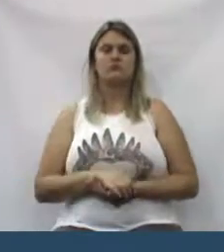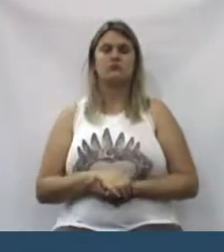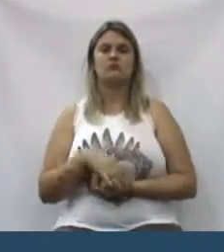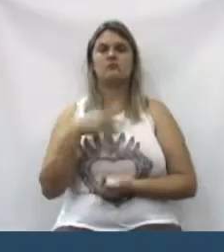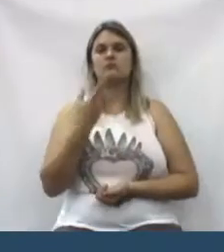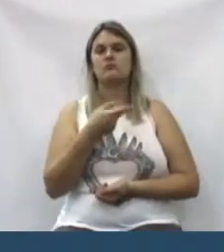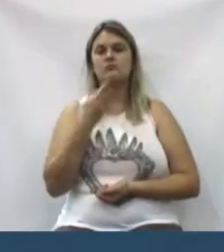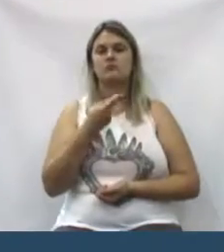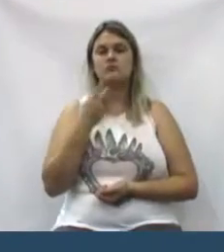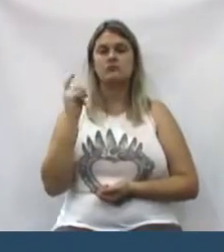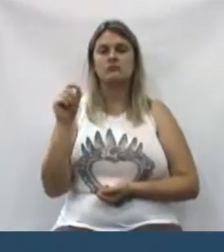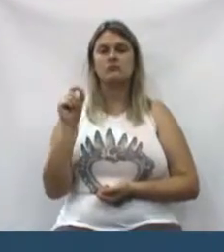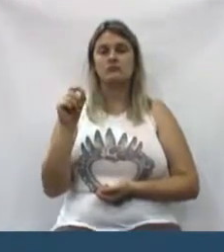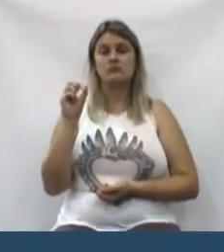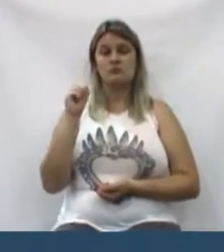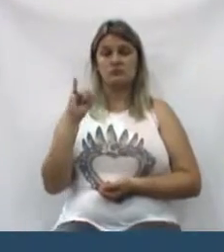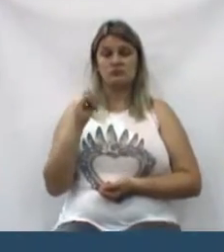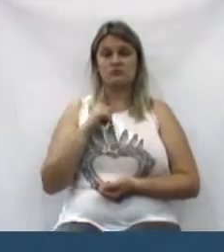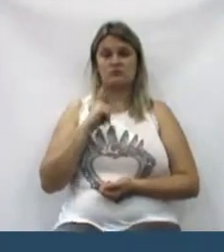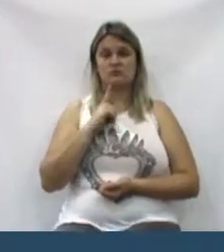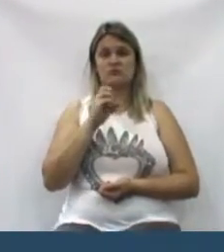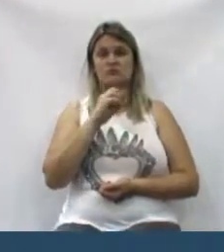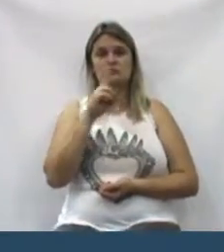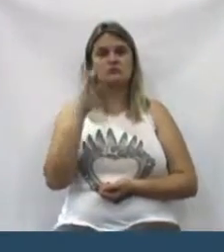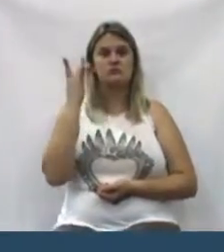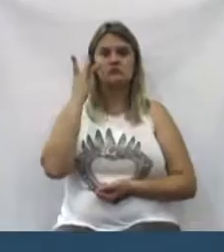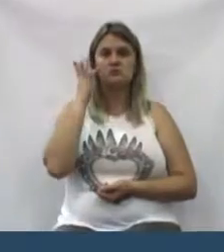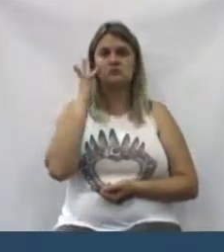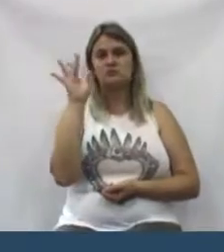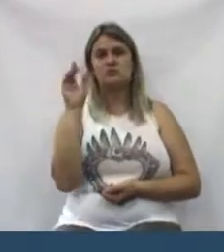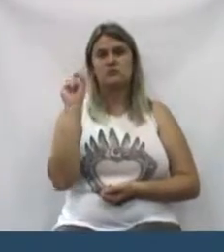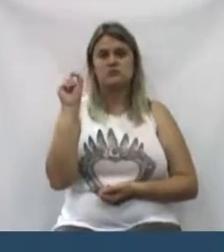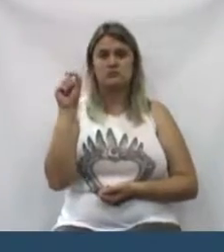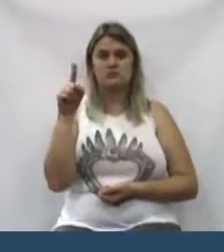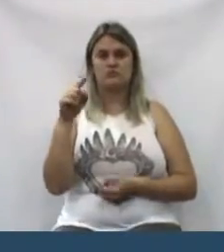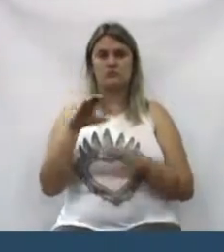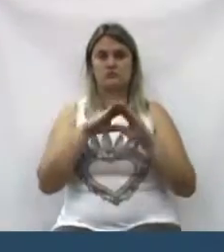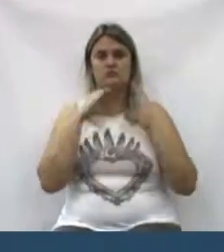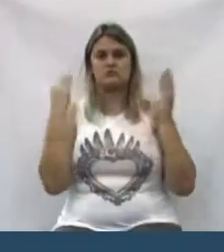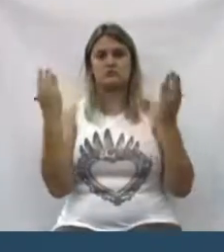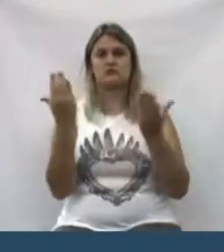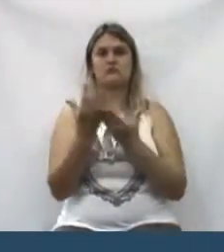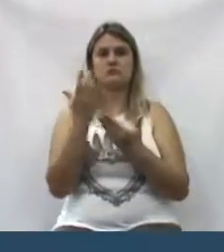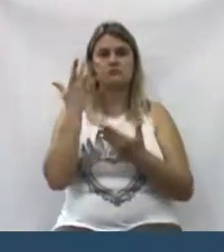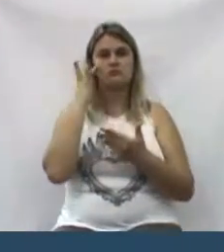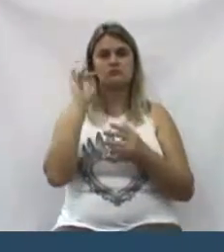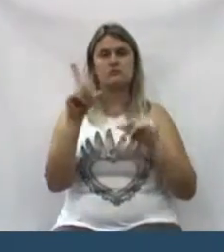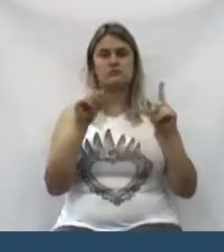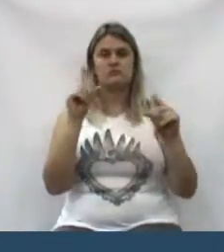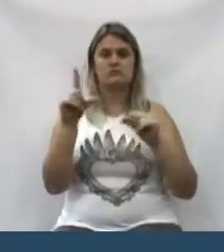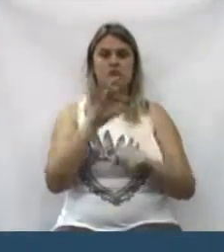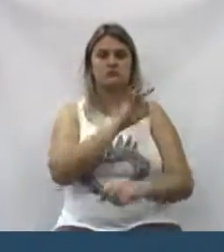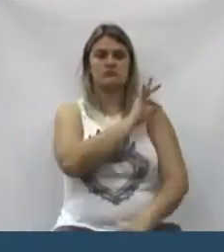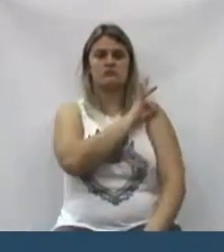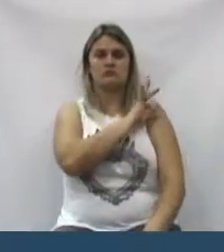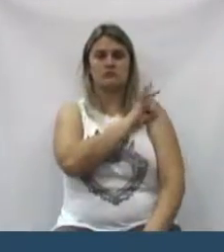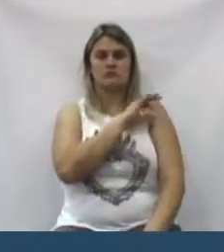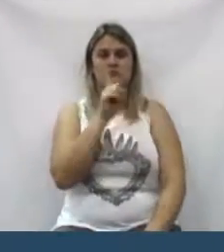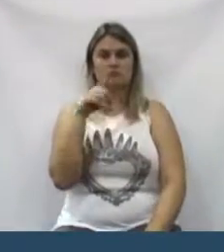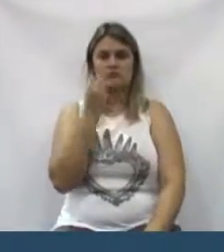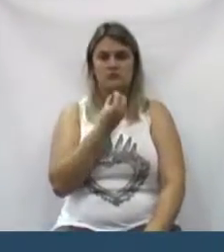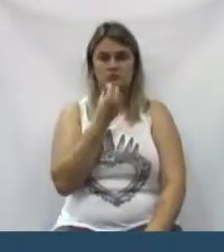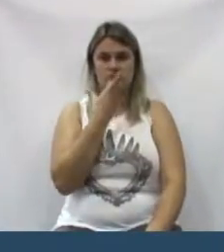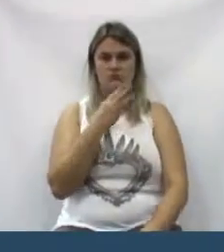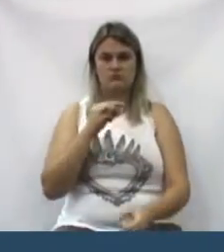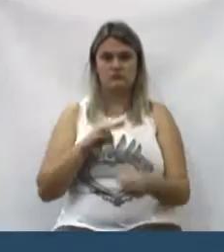para dizer será que nós não sabemos aqui será que a comunidade não sabe escolher um prefeito que seja